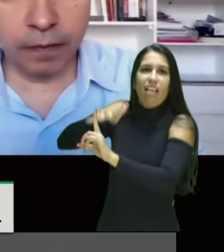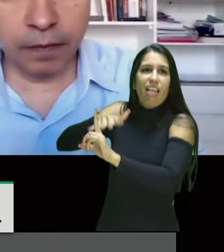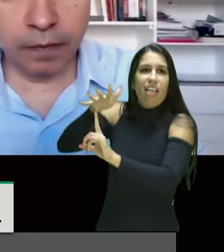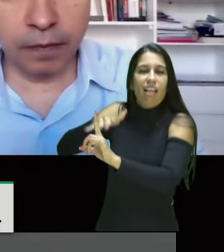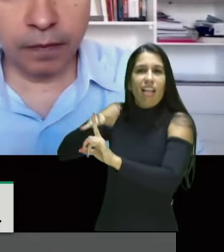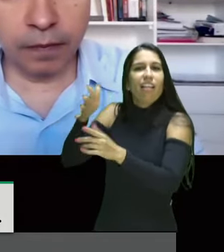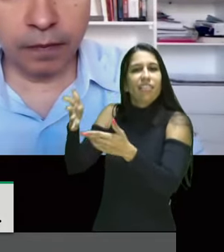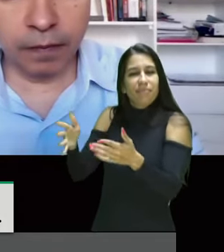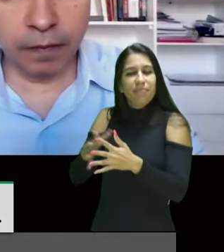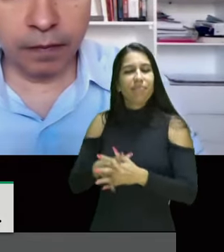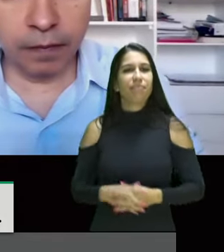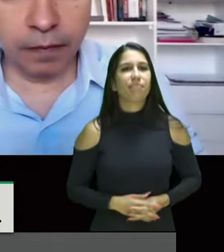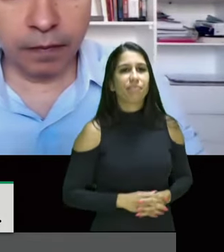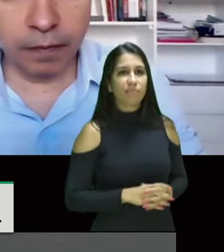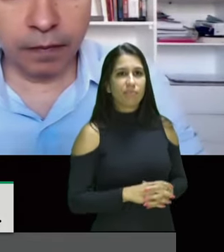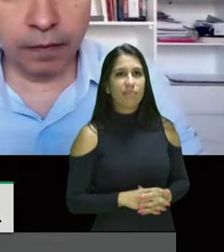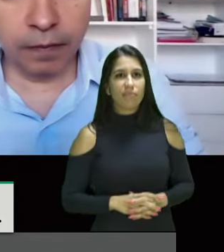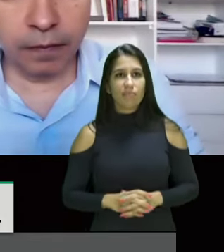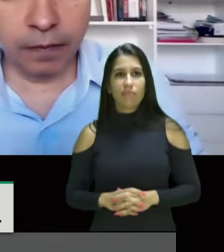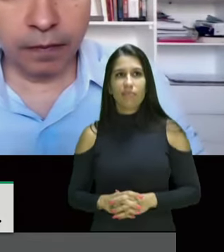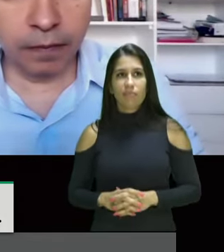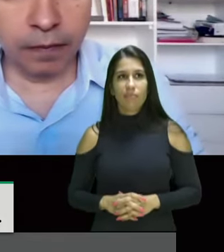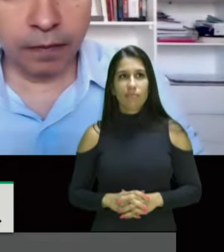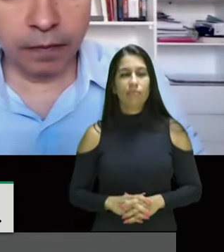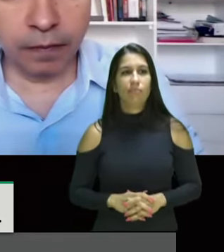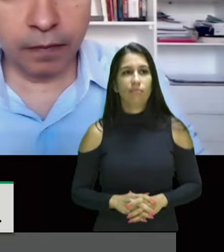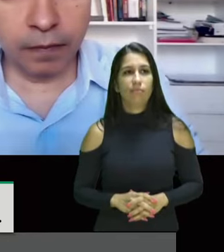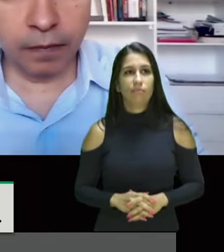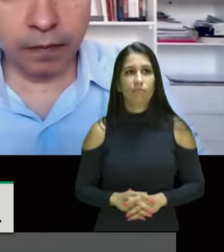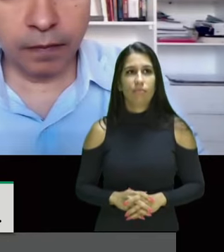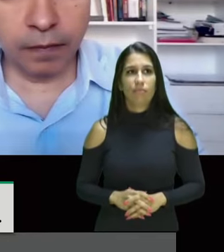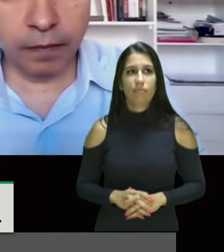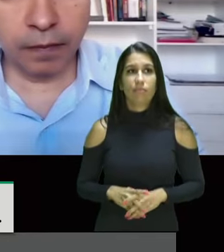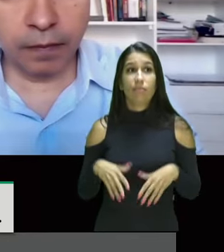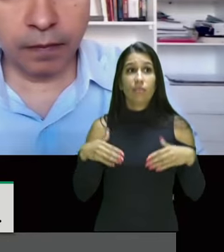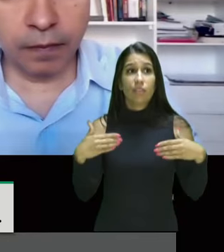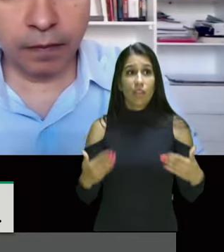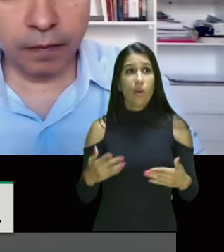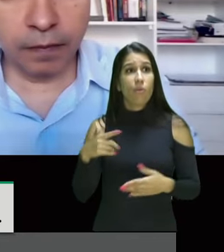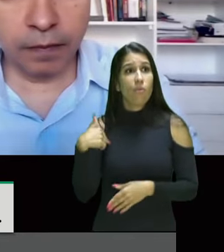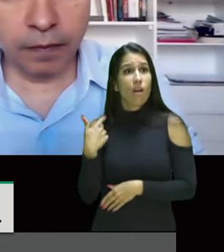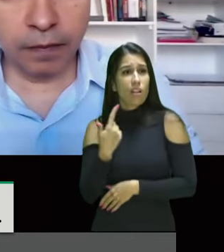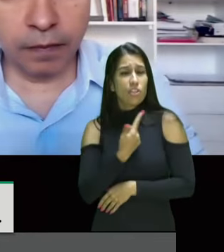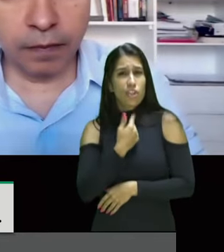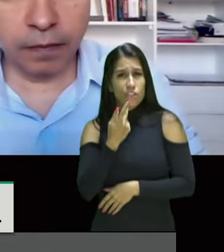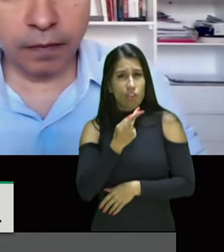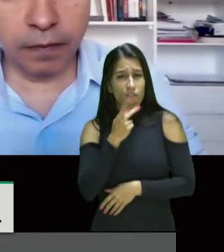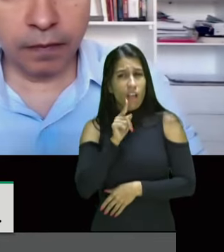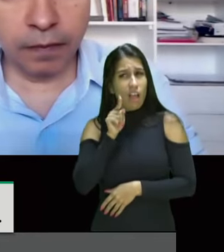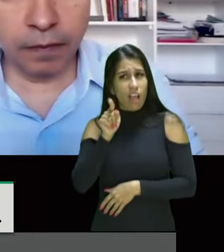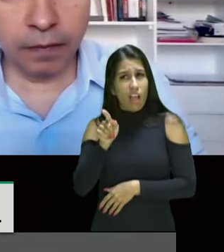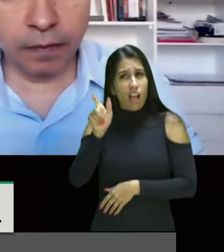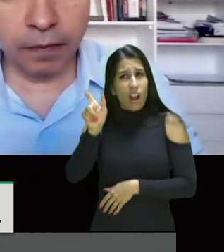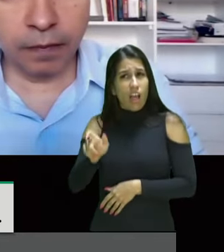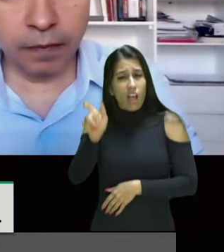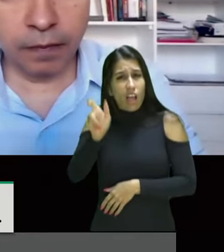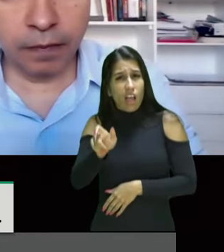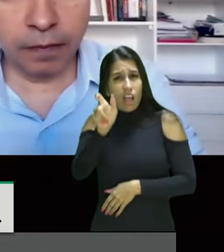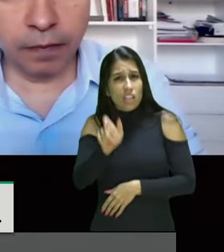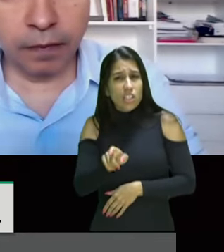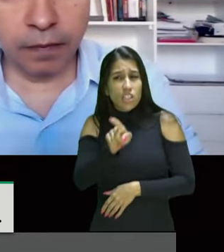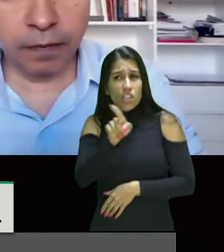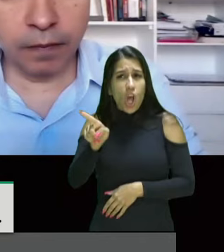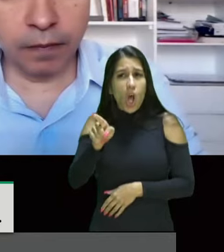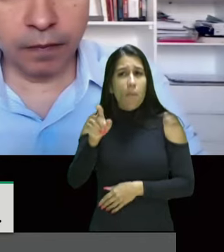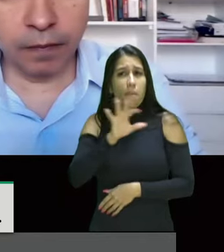quando a gente temos a falar desse homem a denunciar dentro de uma delegacia as